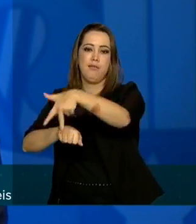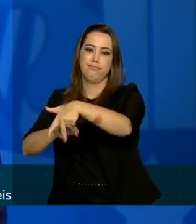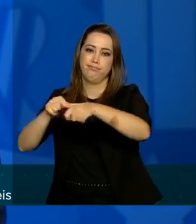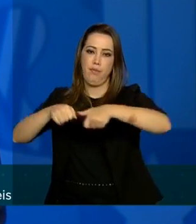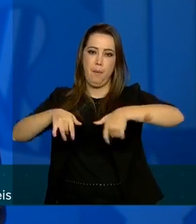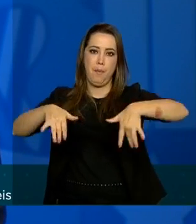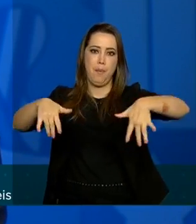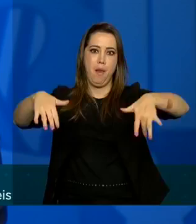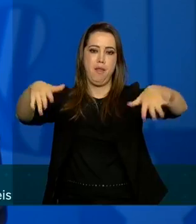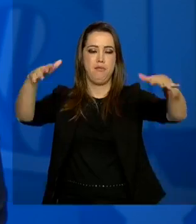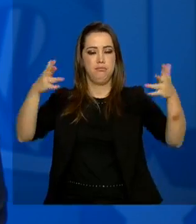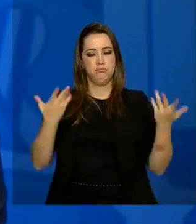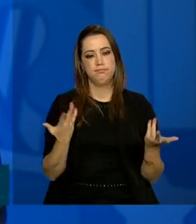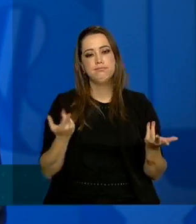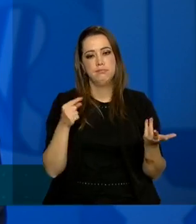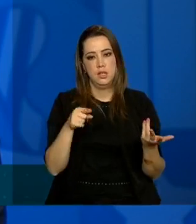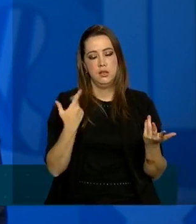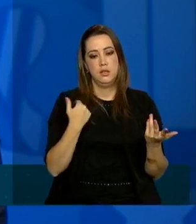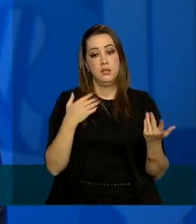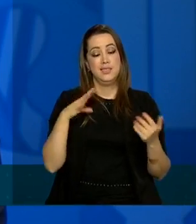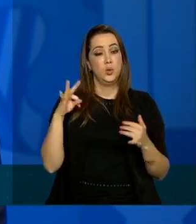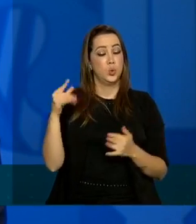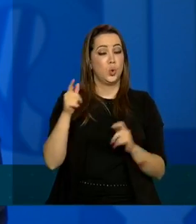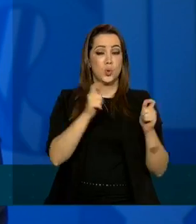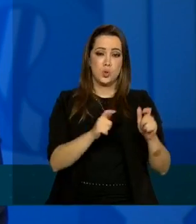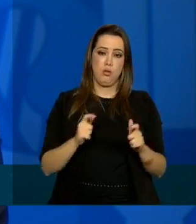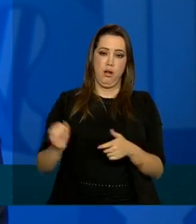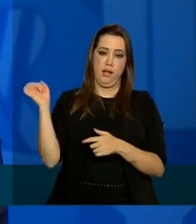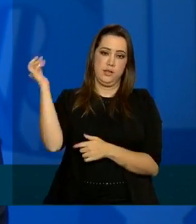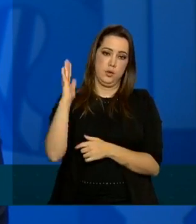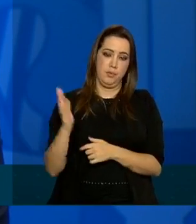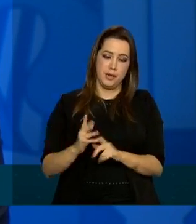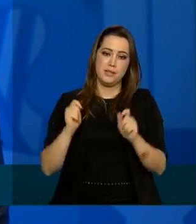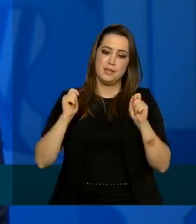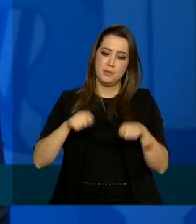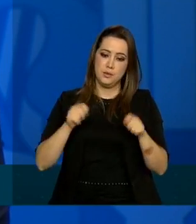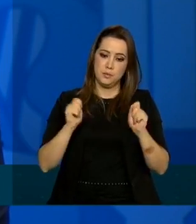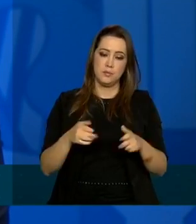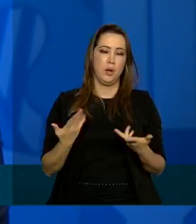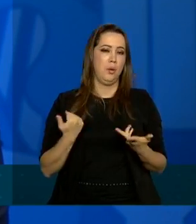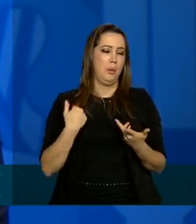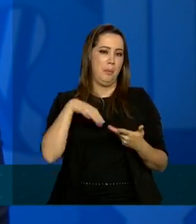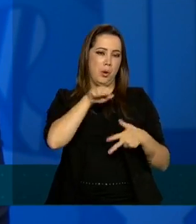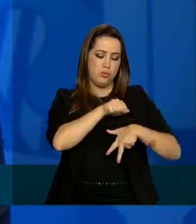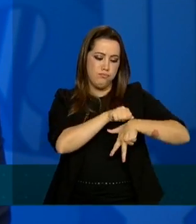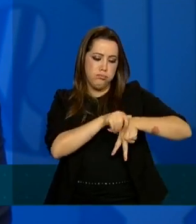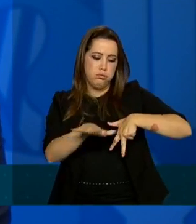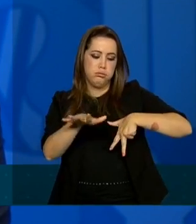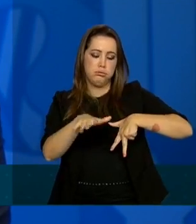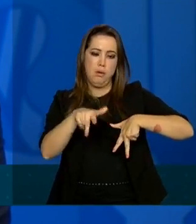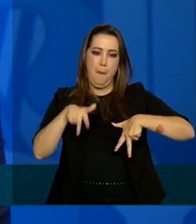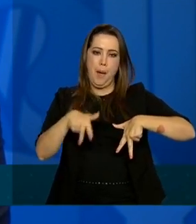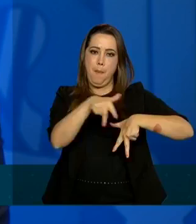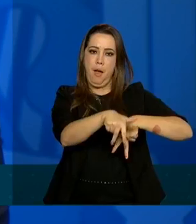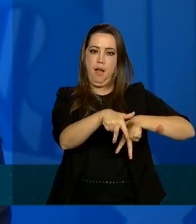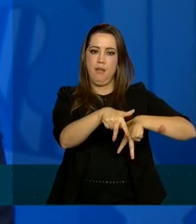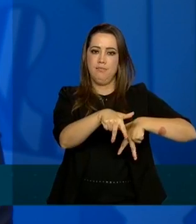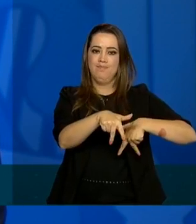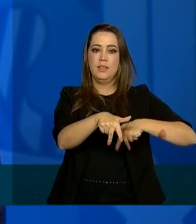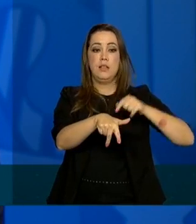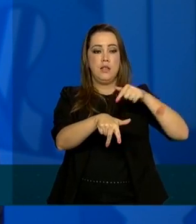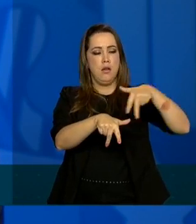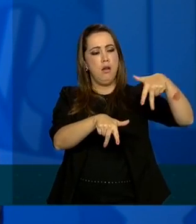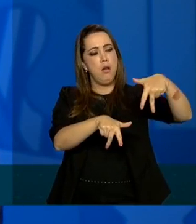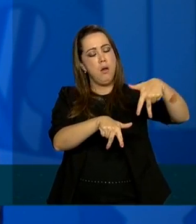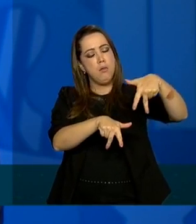existe uma capacidade de transmissão de uma pessoa para mais de uma pessoa em média